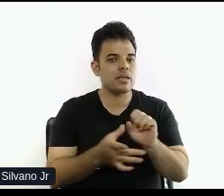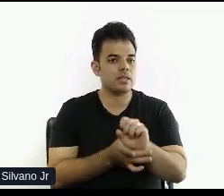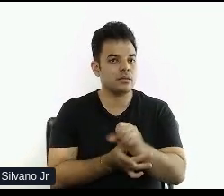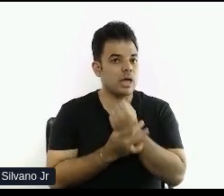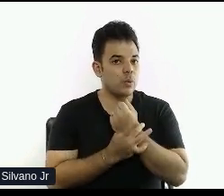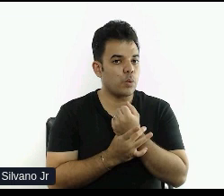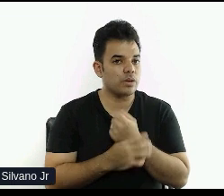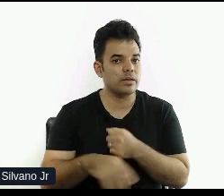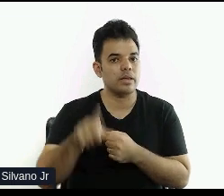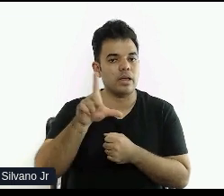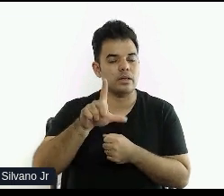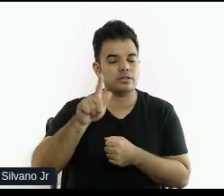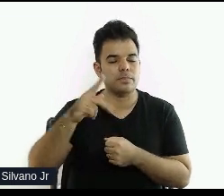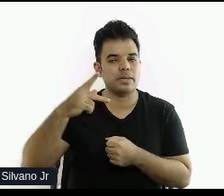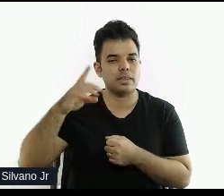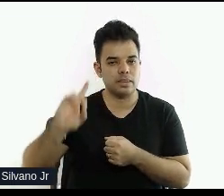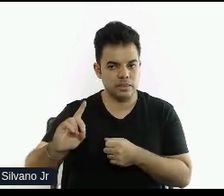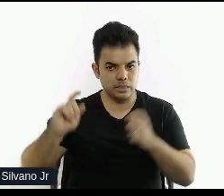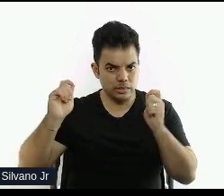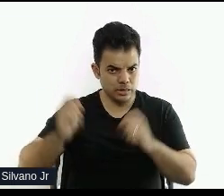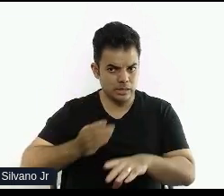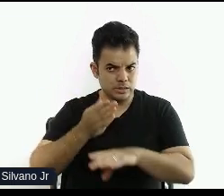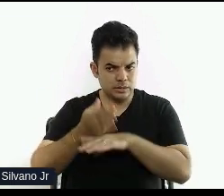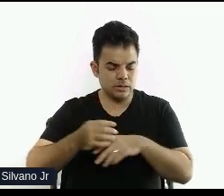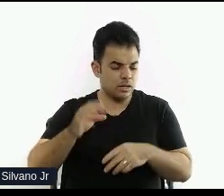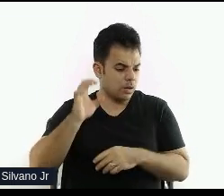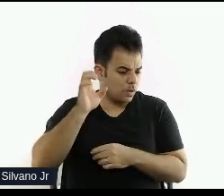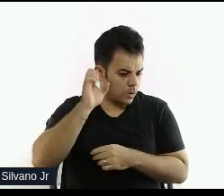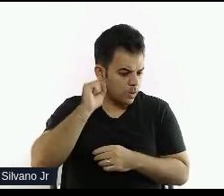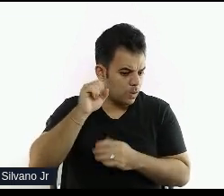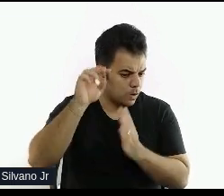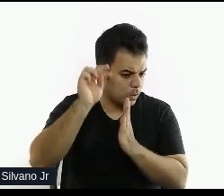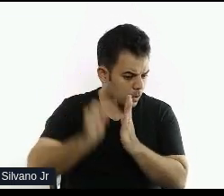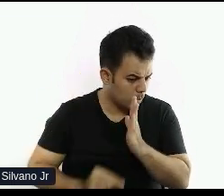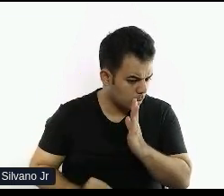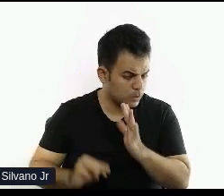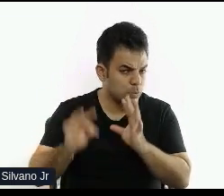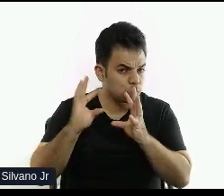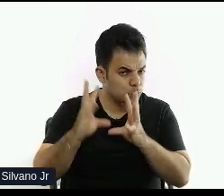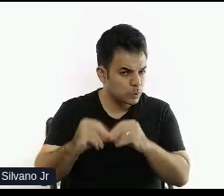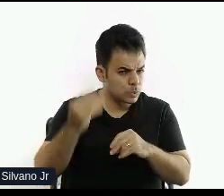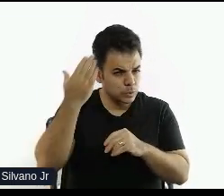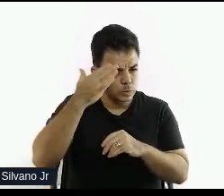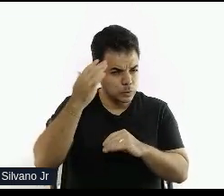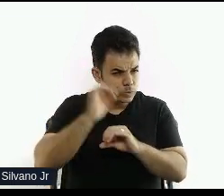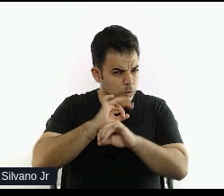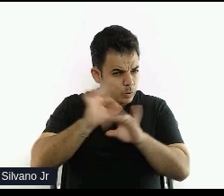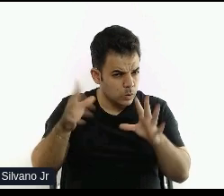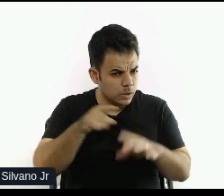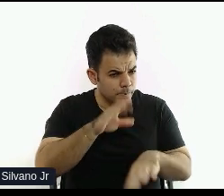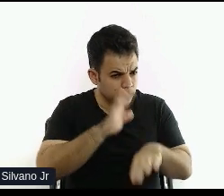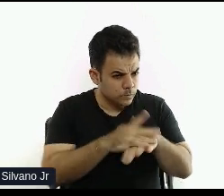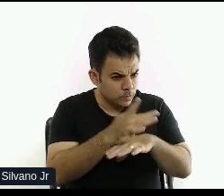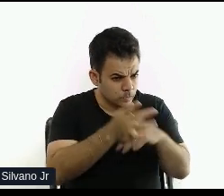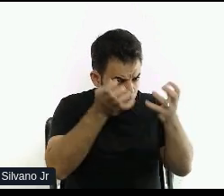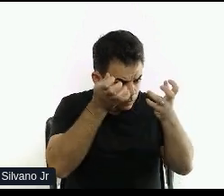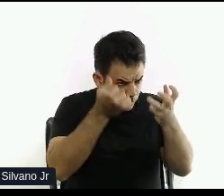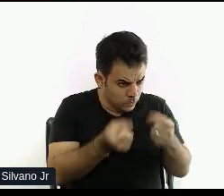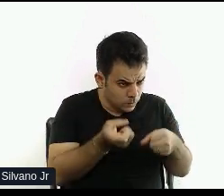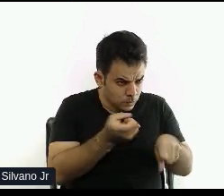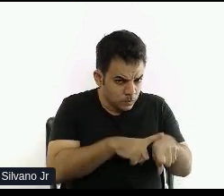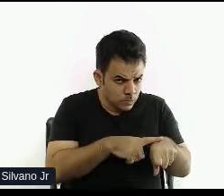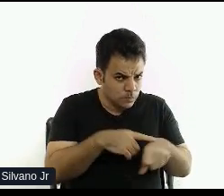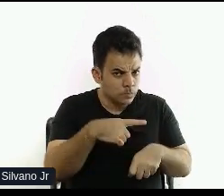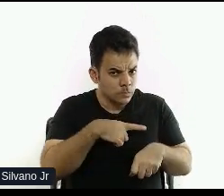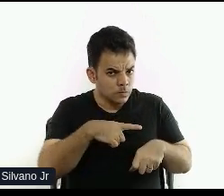link e acessar essa política de privacidade para entender tudo. Para entender o contexto, o que ela tá aceitando ali naquele momento. Então, isso é